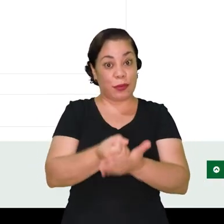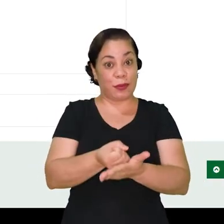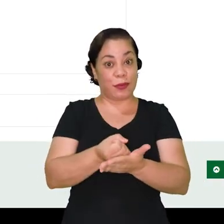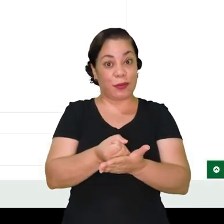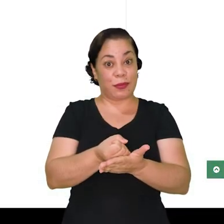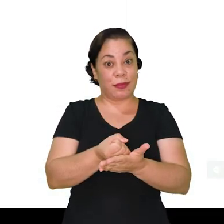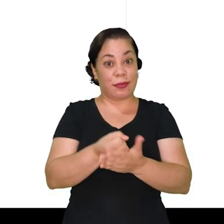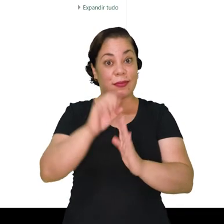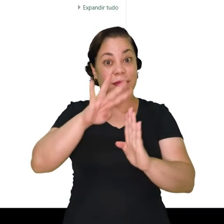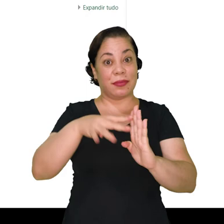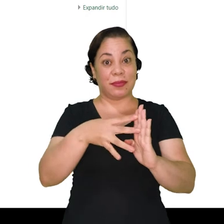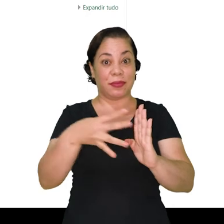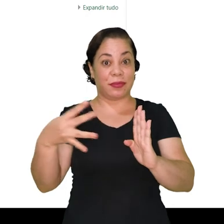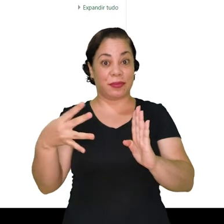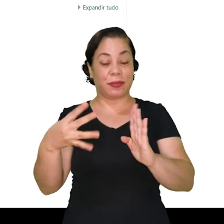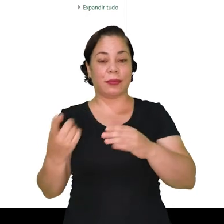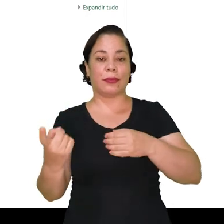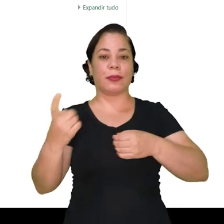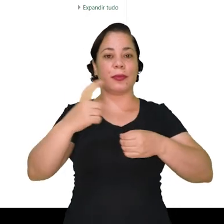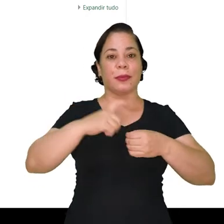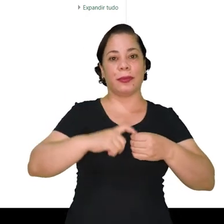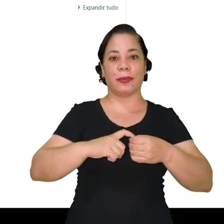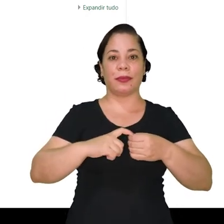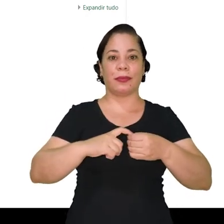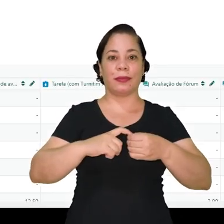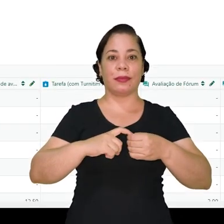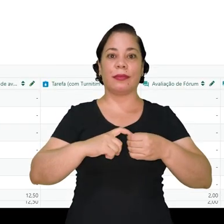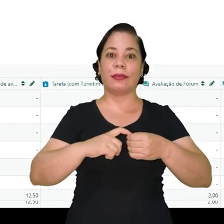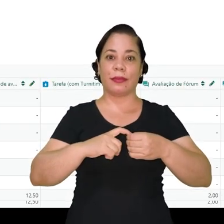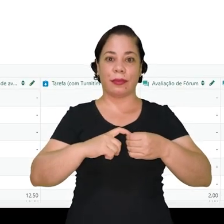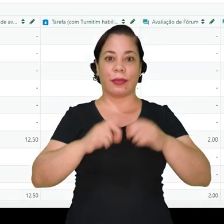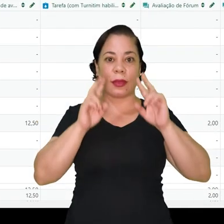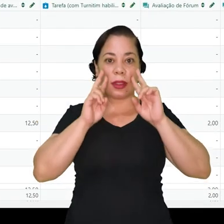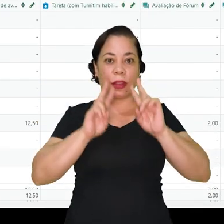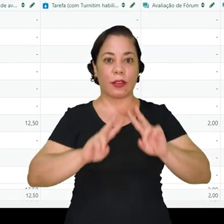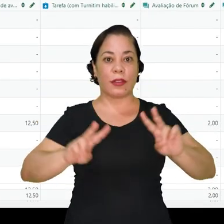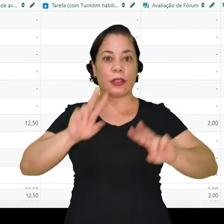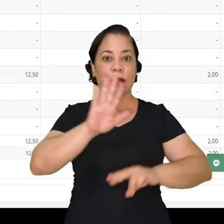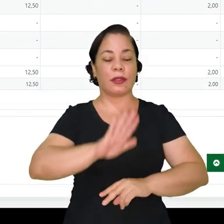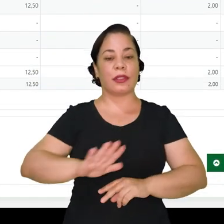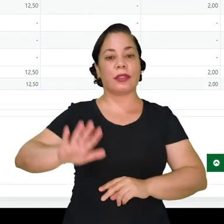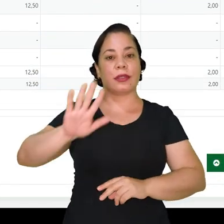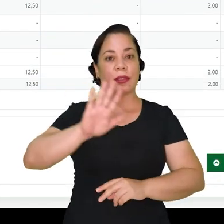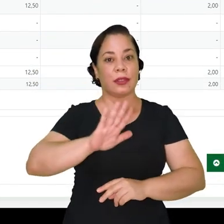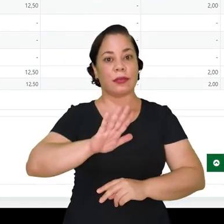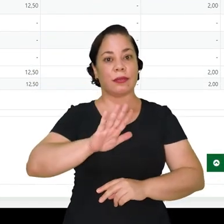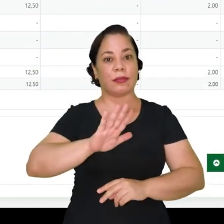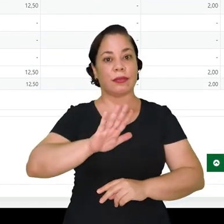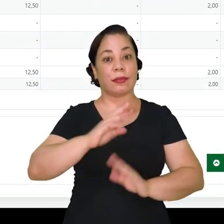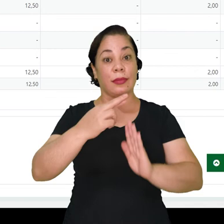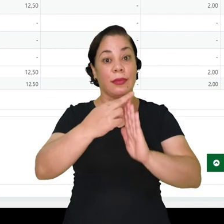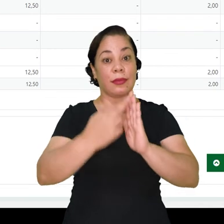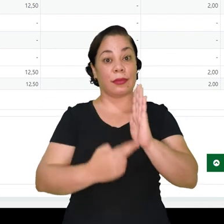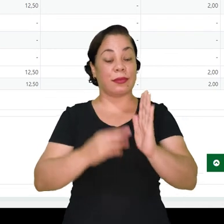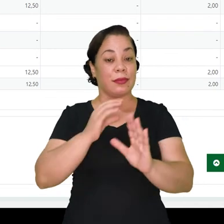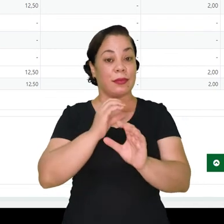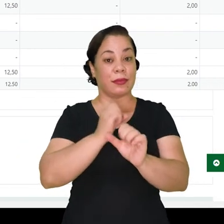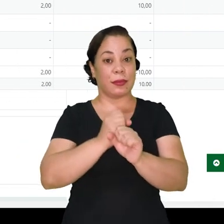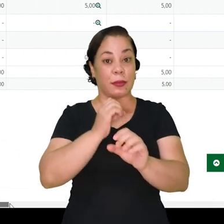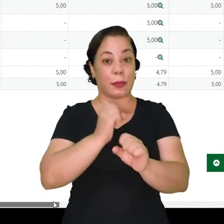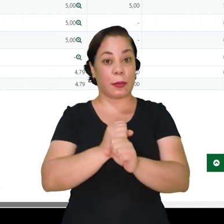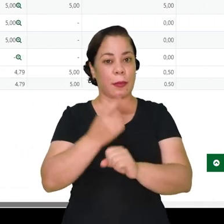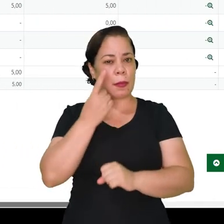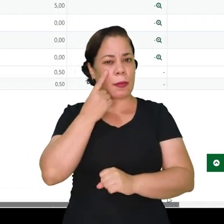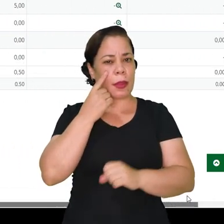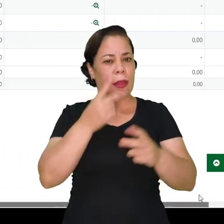desta planilha. Retomando aqui, então, a nossa visão geral do relatório de